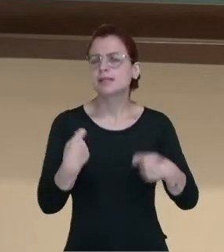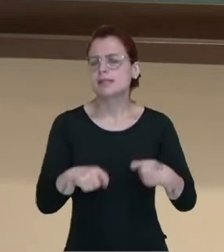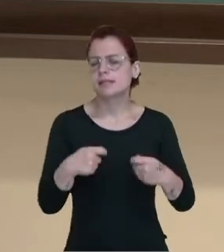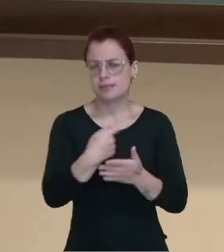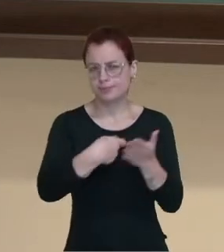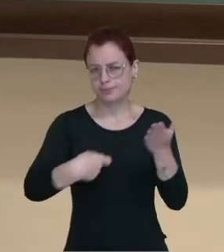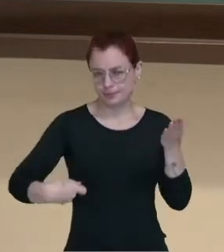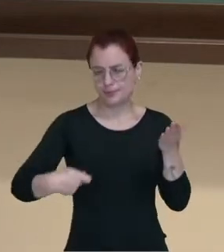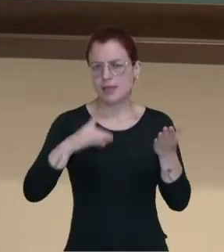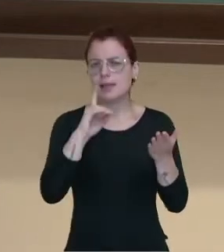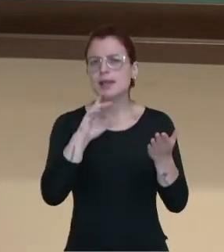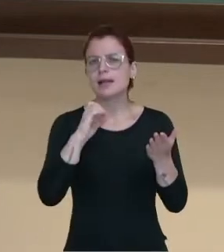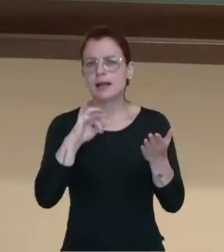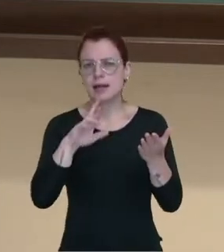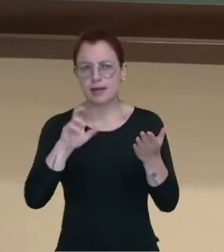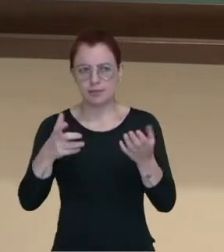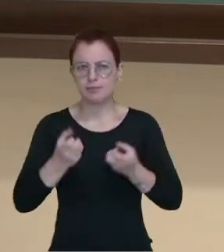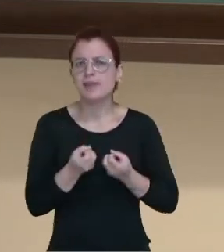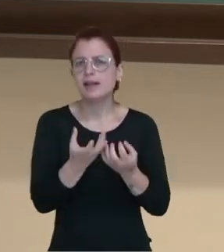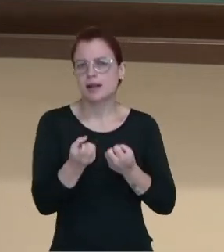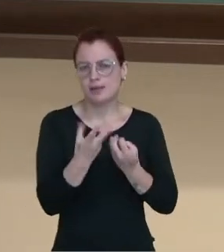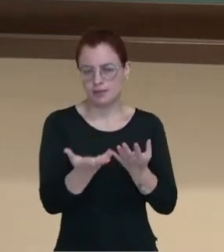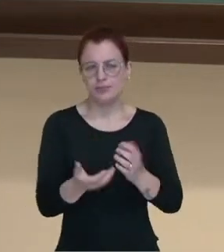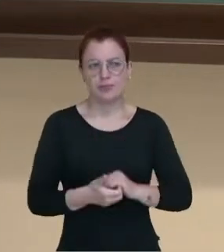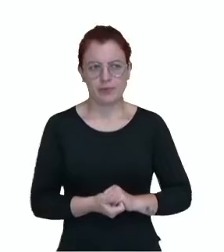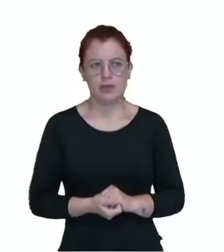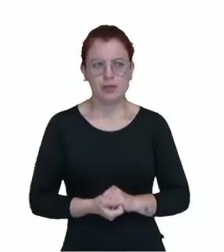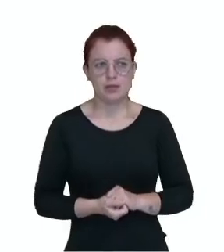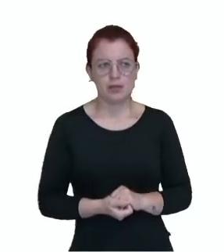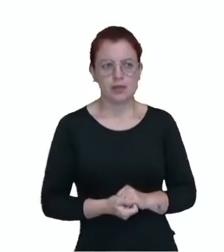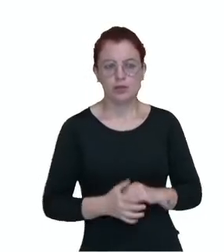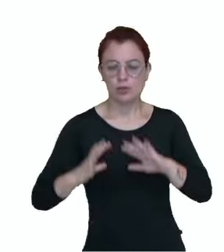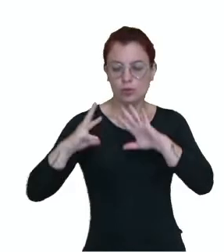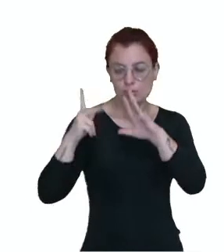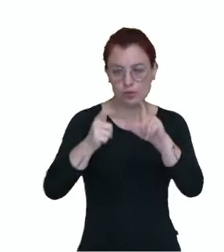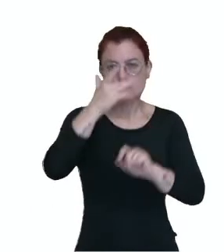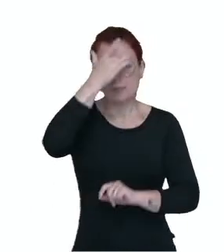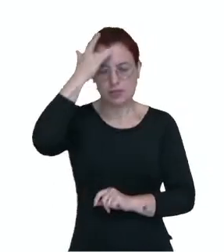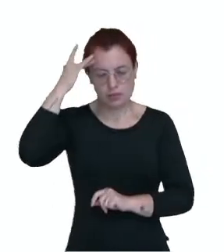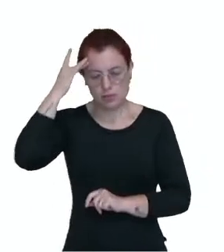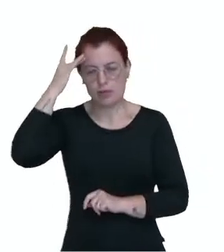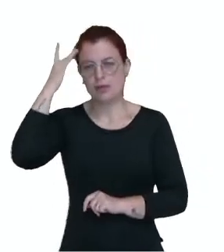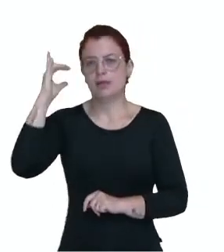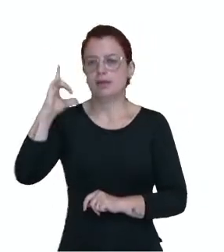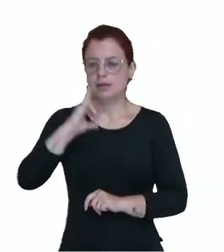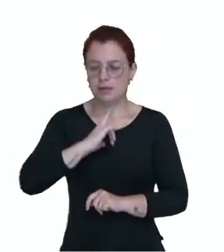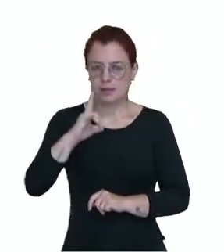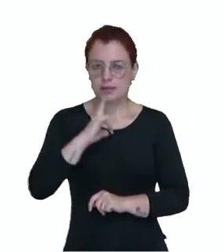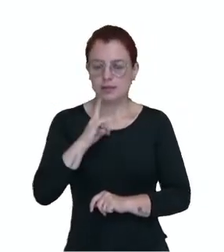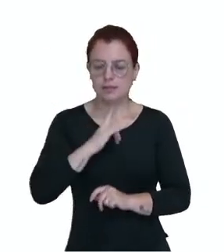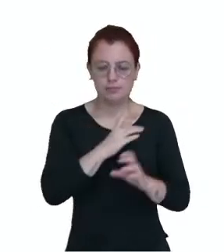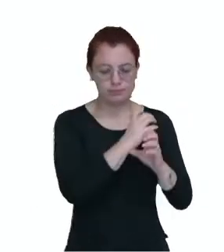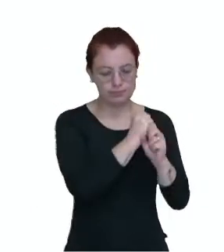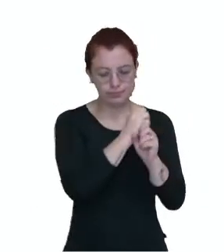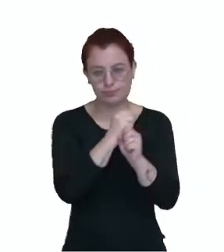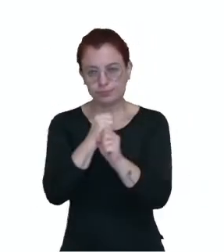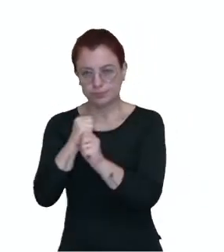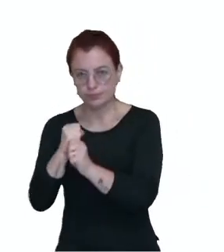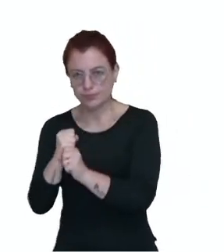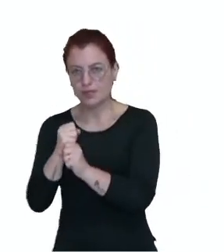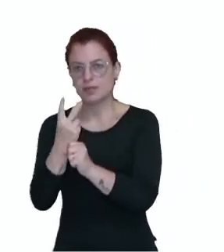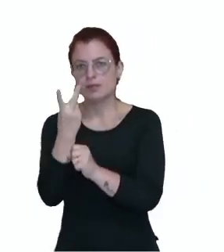o imposto de renda? Então vamos falar aqui, todo cidadão brasileiro que recebeu a soma de